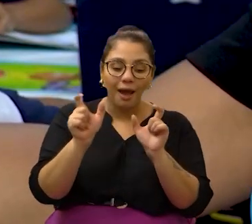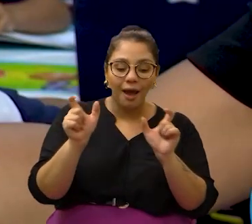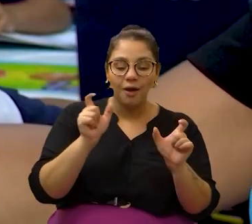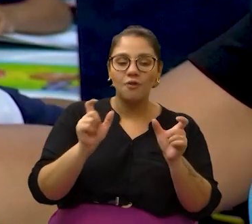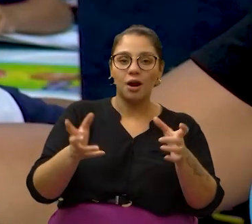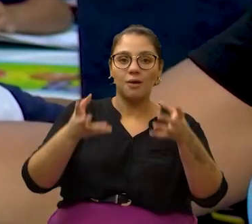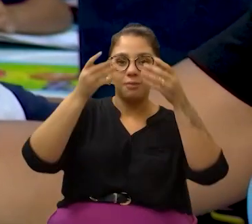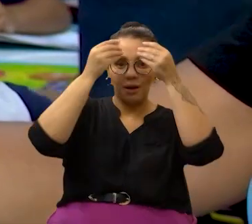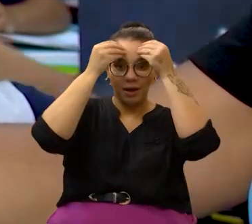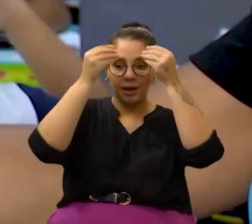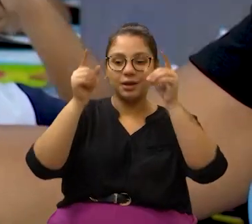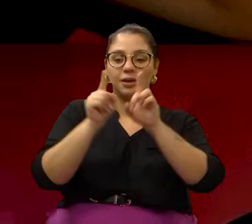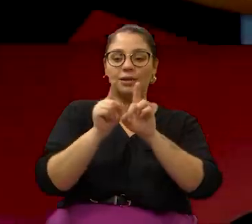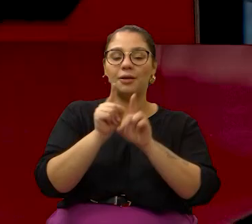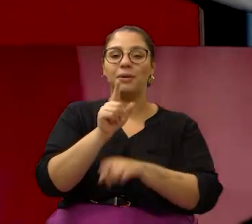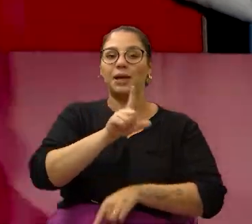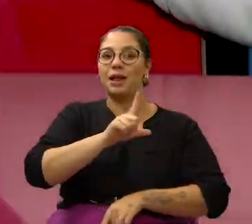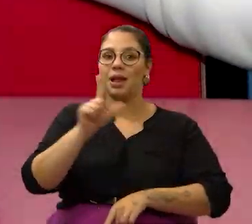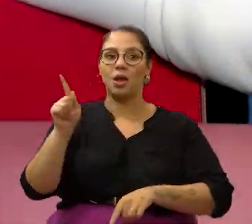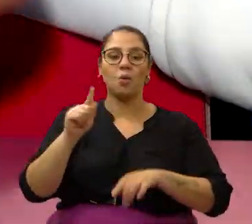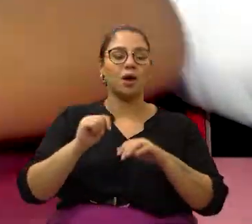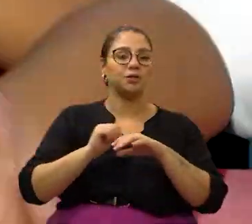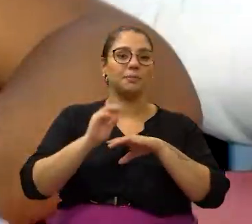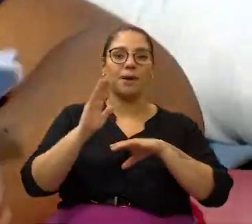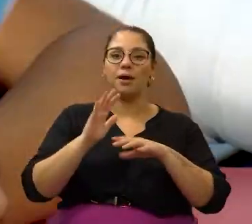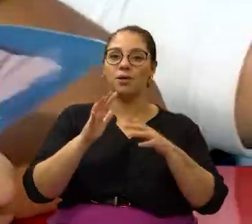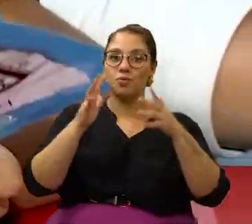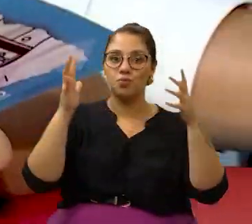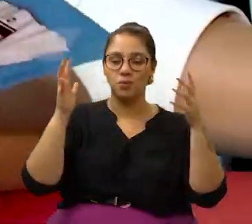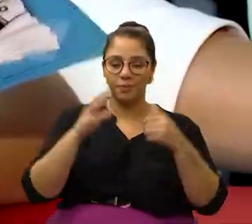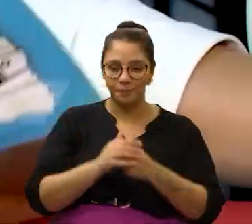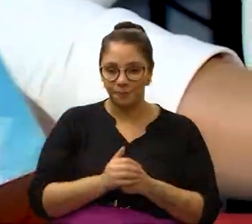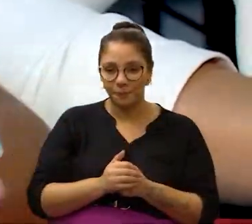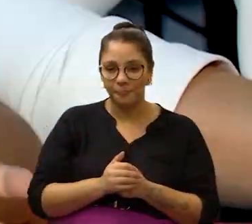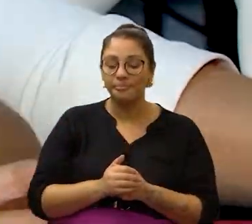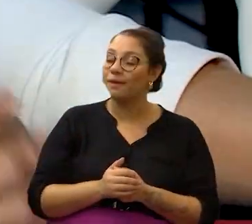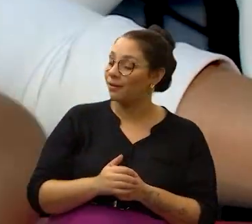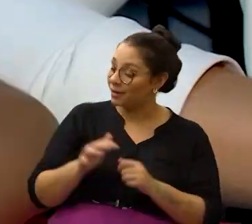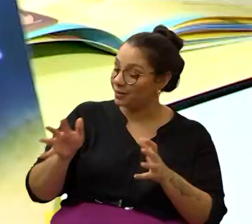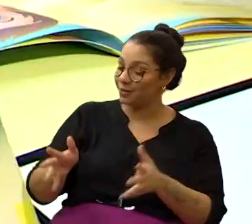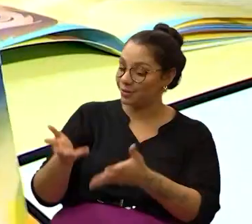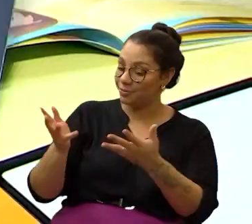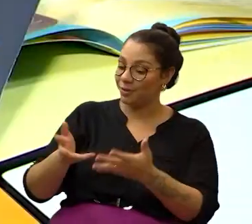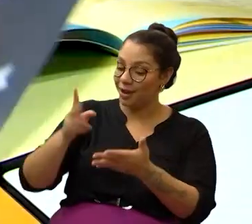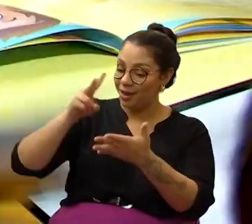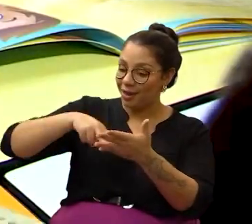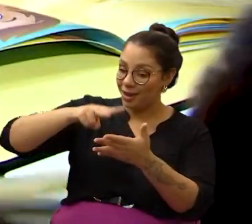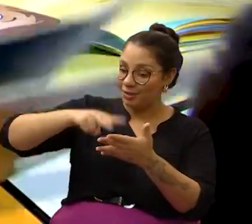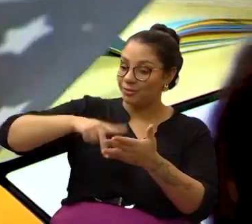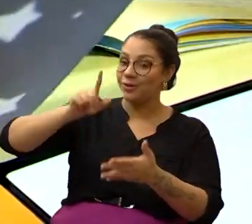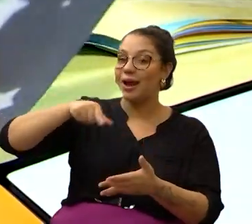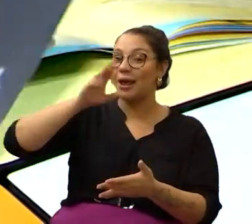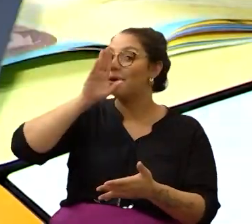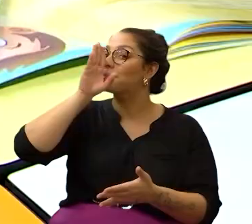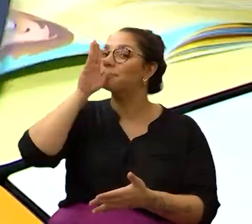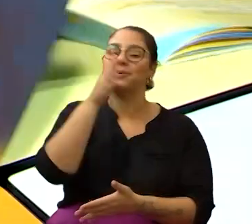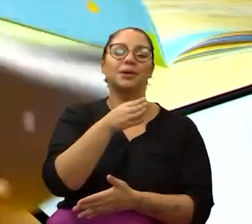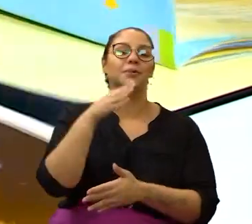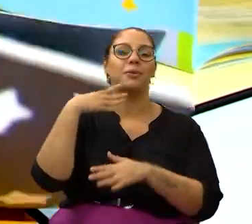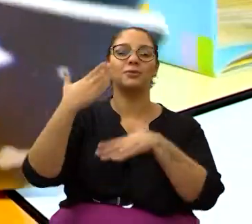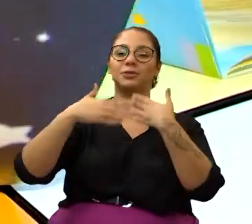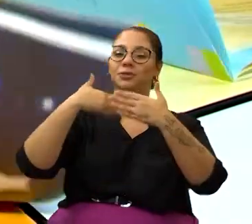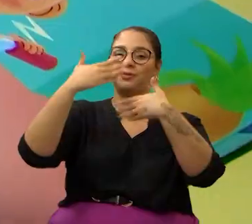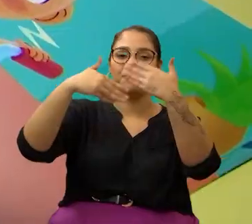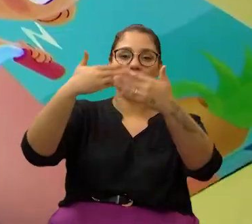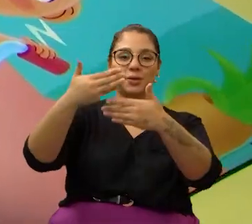e também ampliem essa linguagem. Gabriela destaca que estimular a leitura desde a infância é a principal ferramenta para o